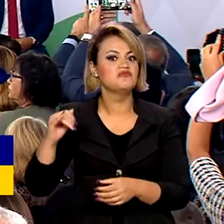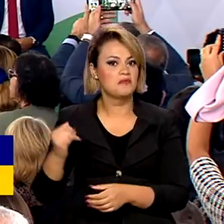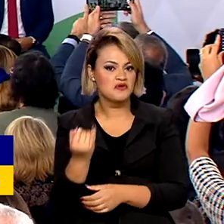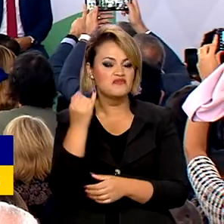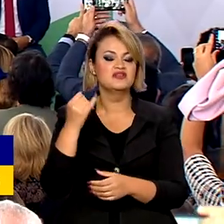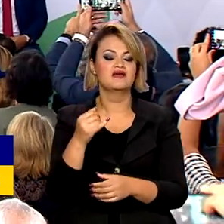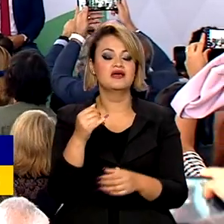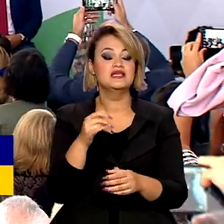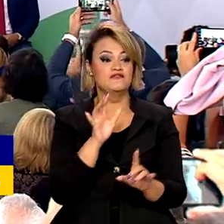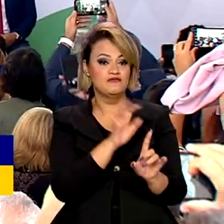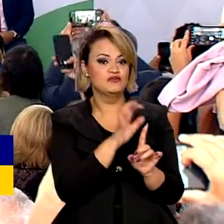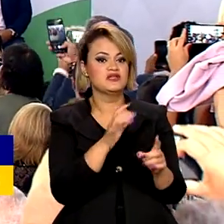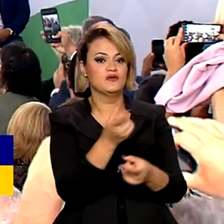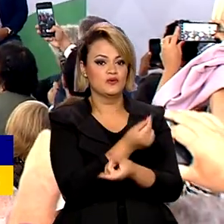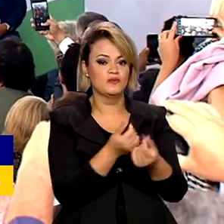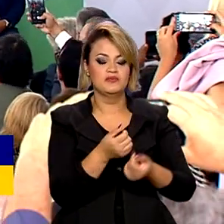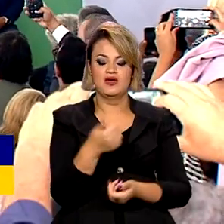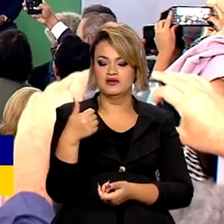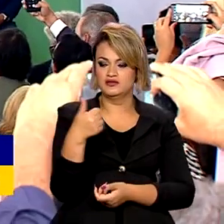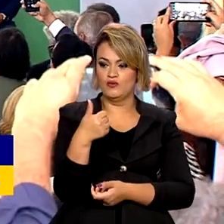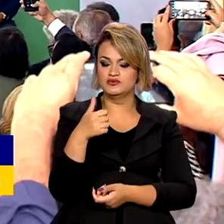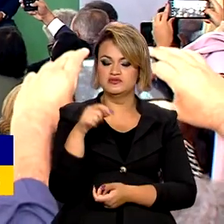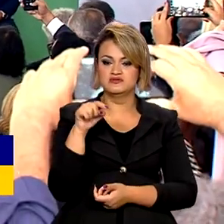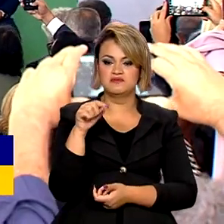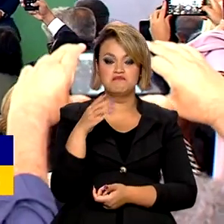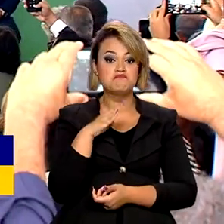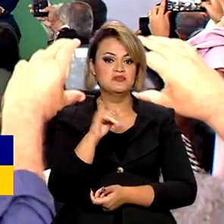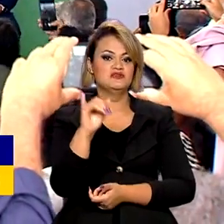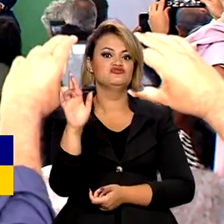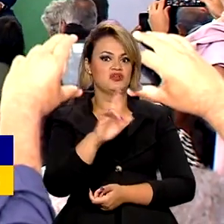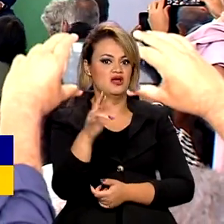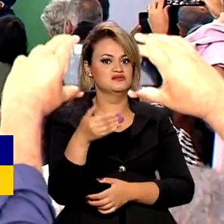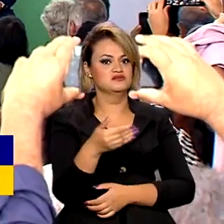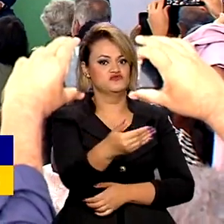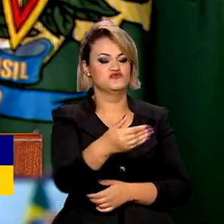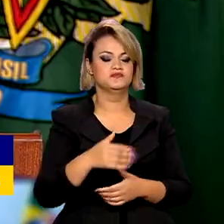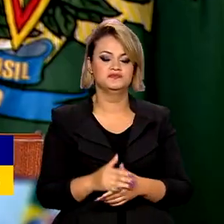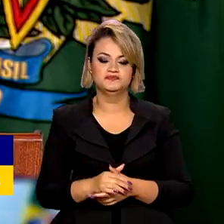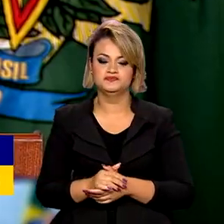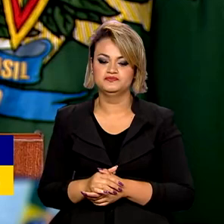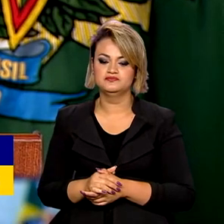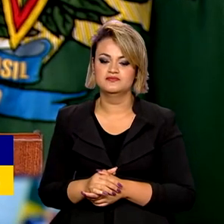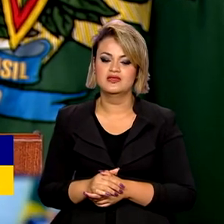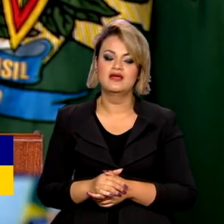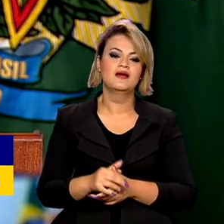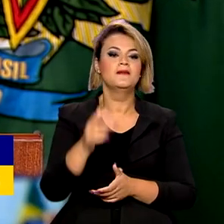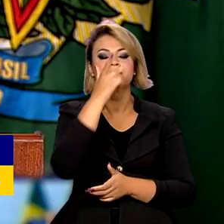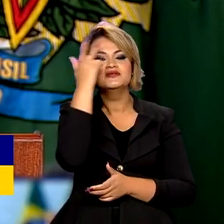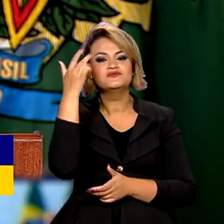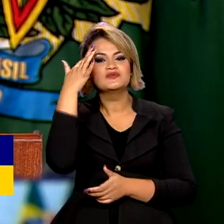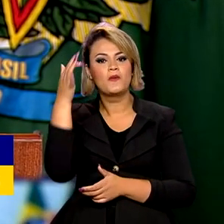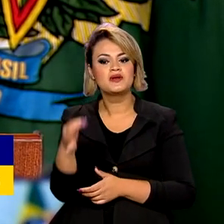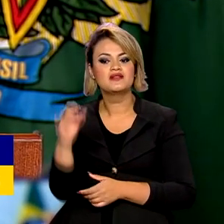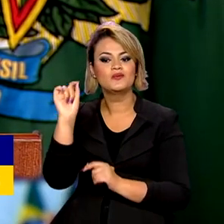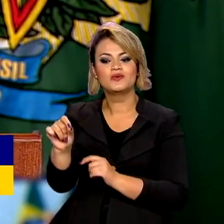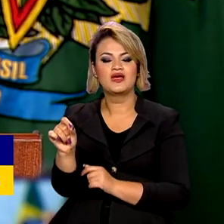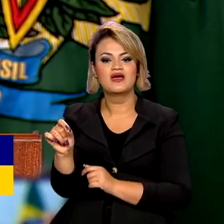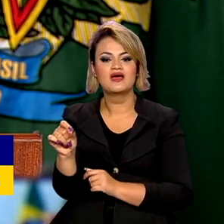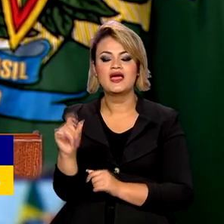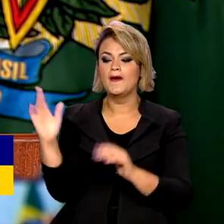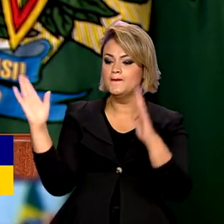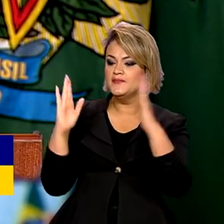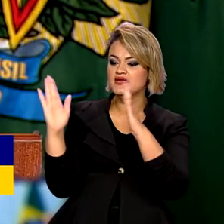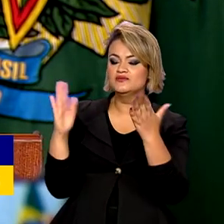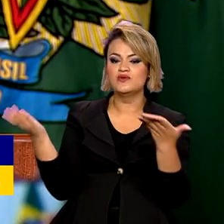economia de cerca de 11 bilhões de reais ao longo do ano. As pessoas precisam compreender que nós estamos numa